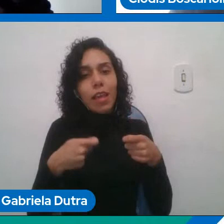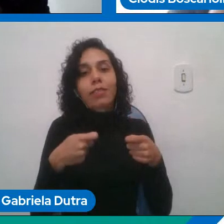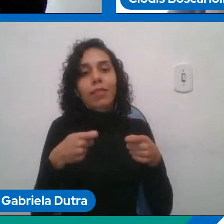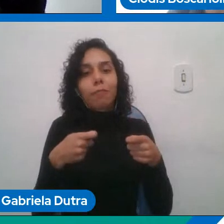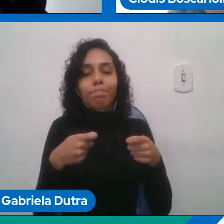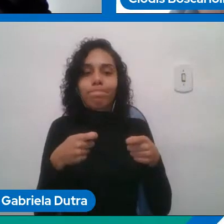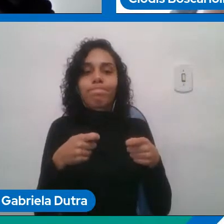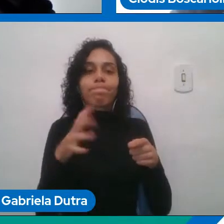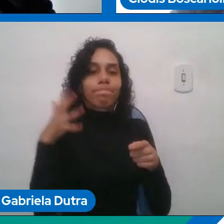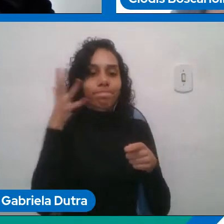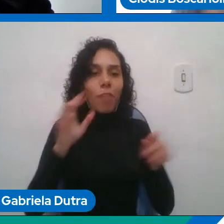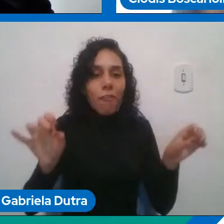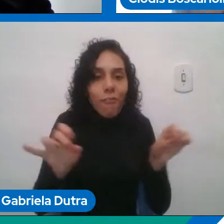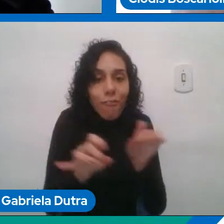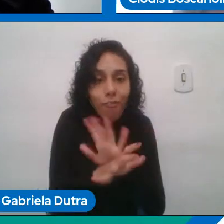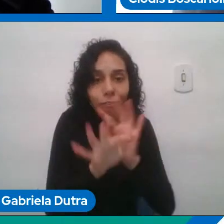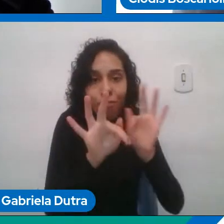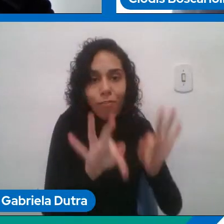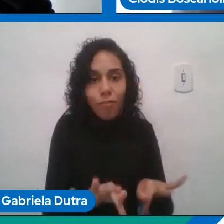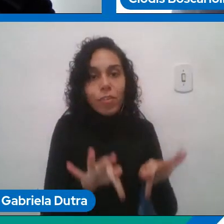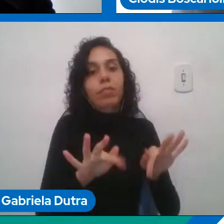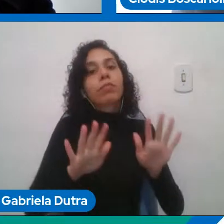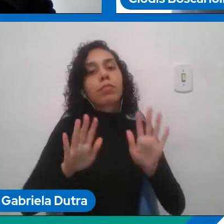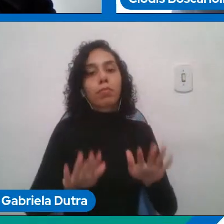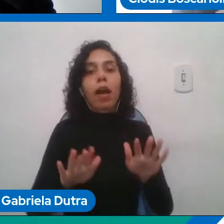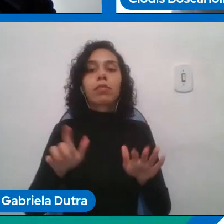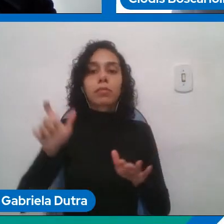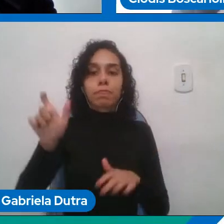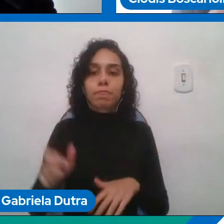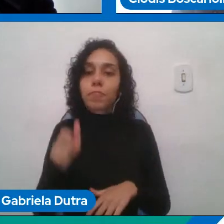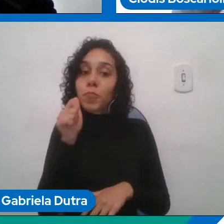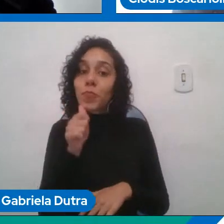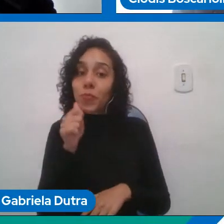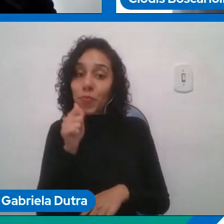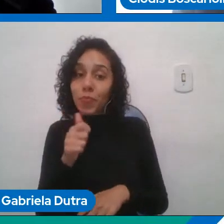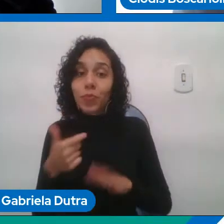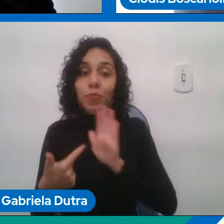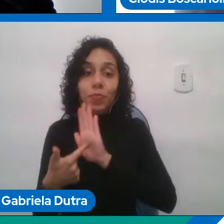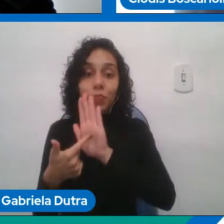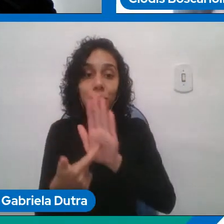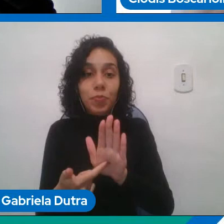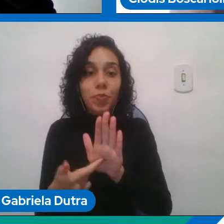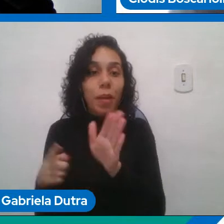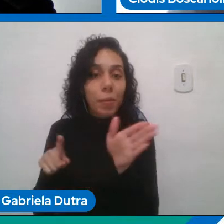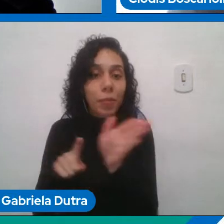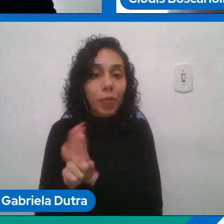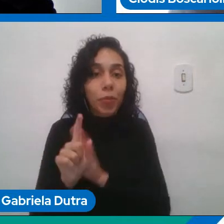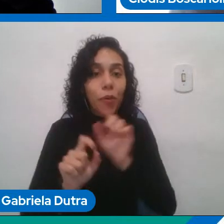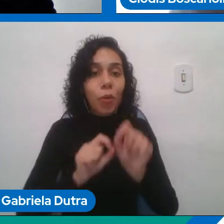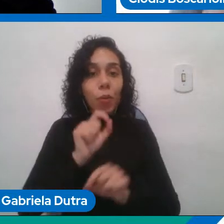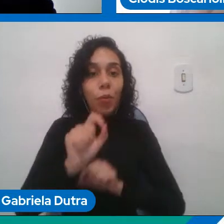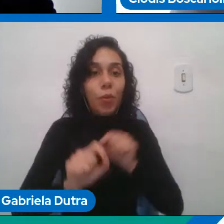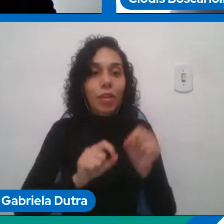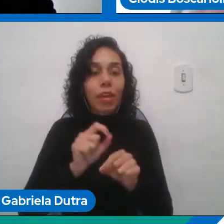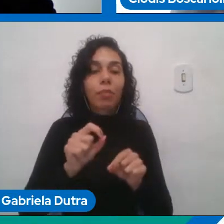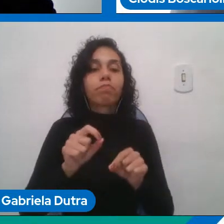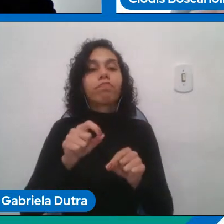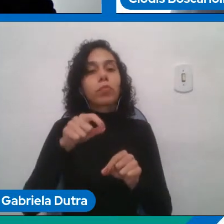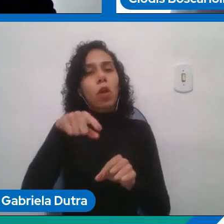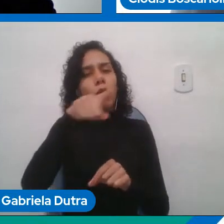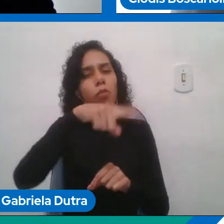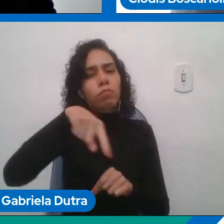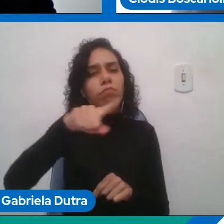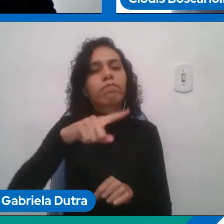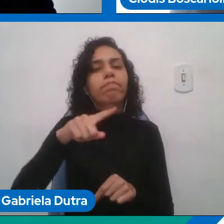de como vocês perceberam a questão dos alunos em relação a essa proposta que é